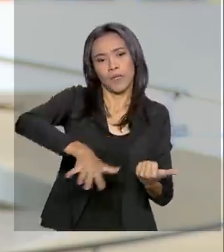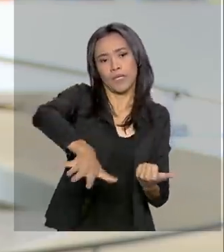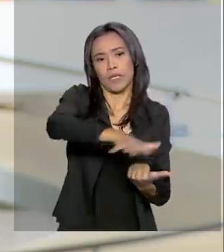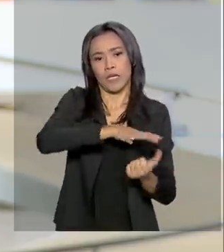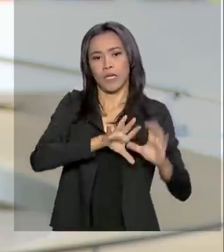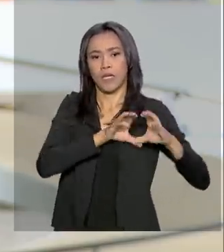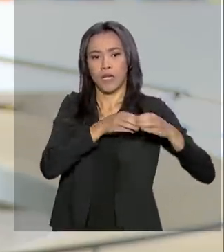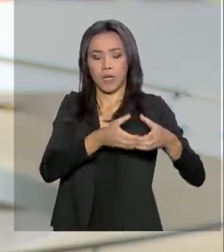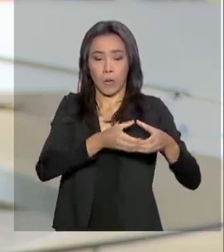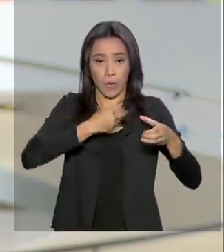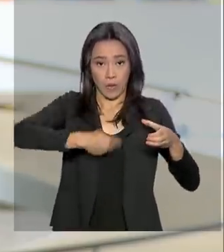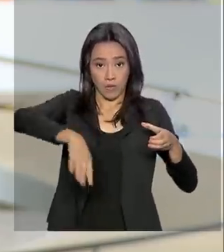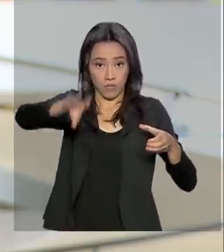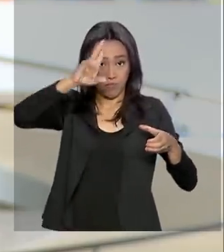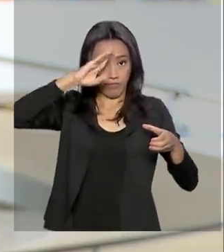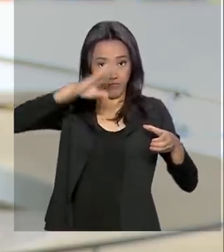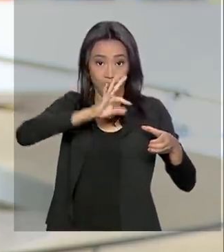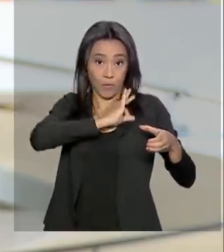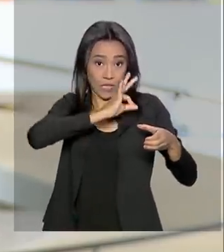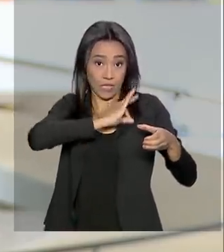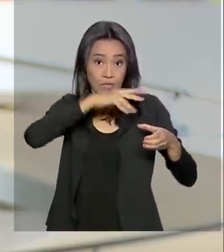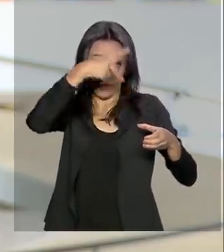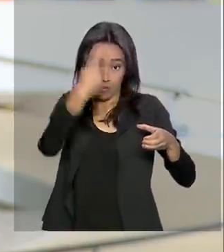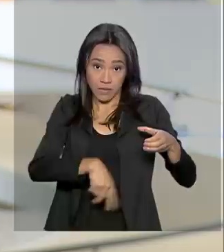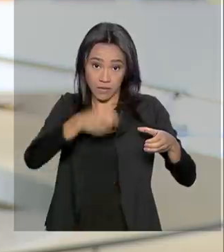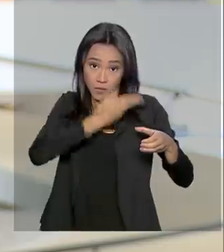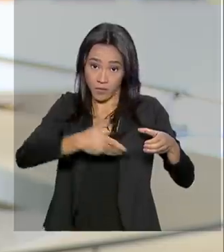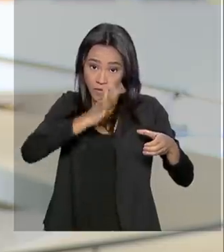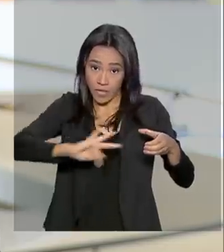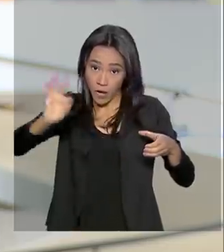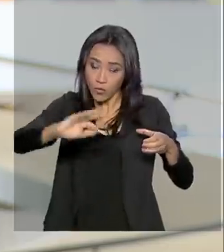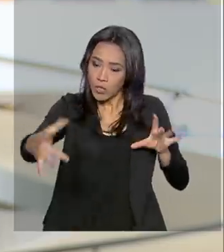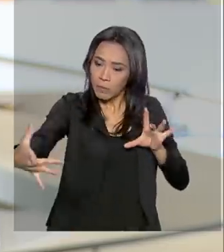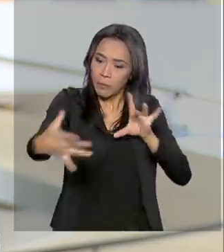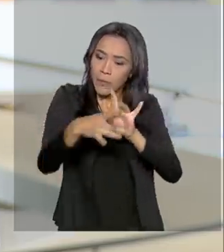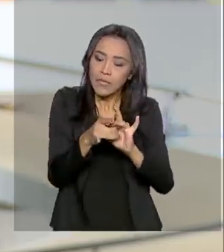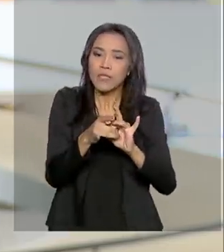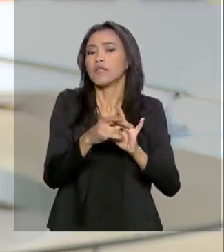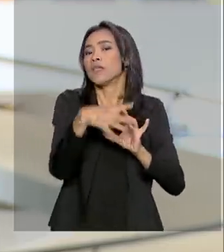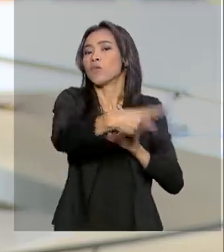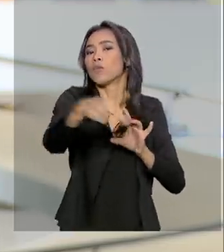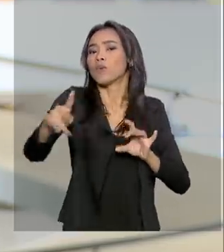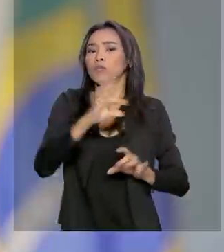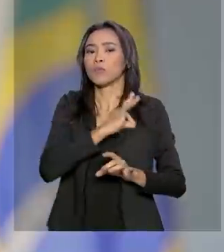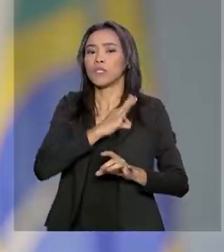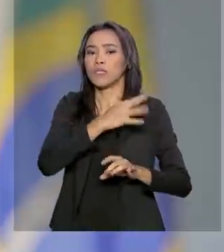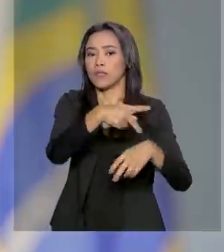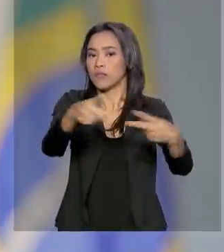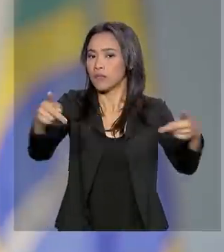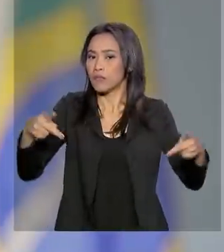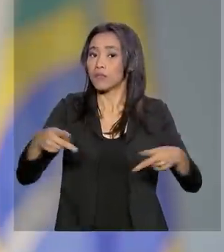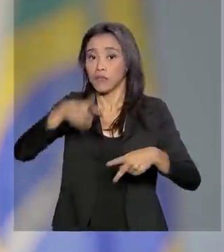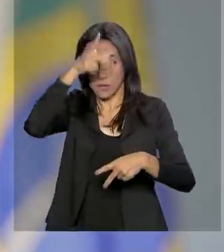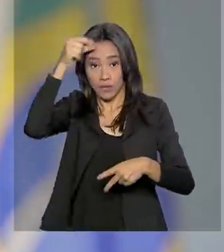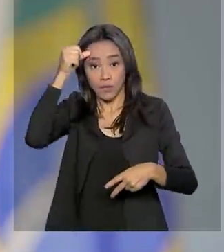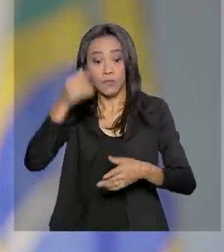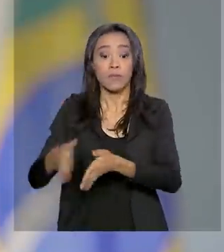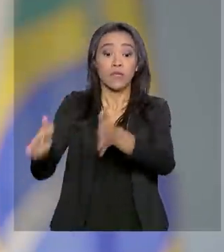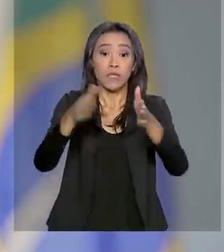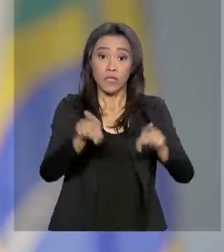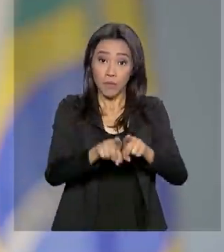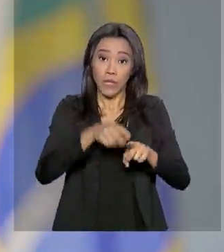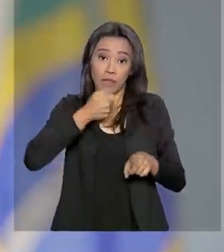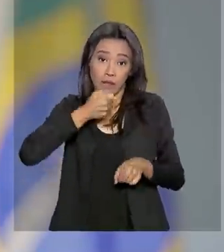Nacional, que vão atuar junto com as polícias militares dos estados e guardas municipais. Em entrevista para a nossa